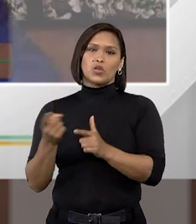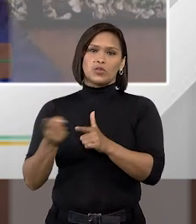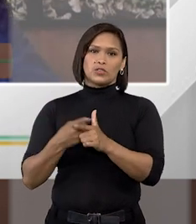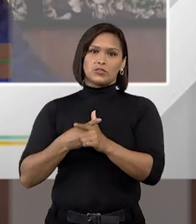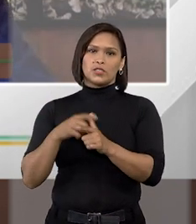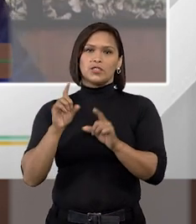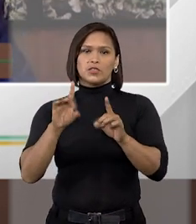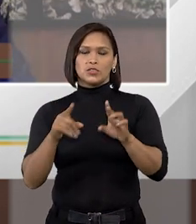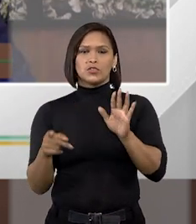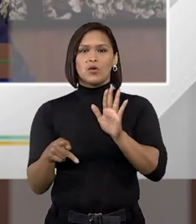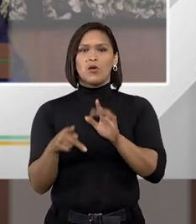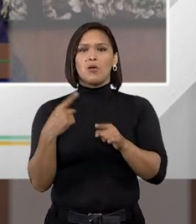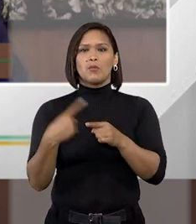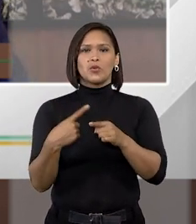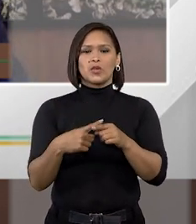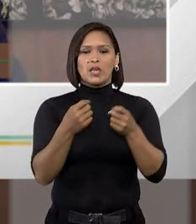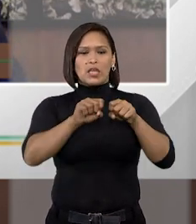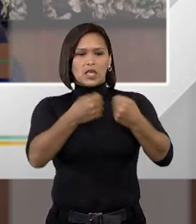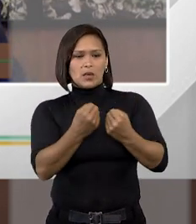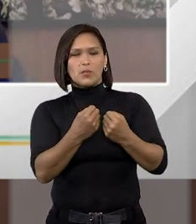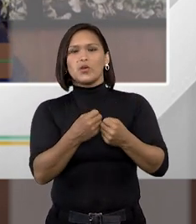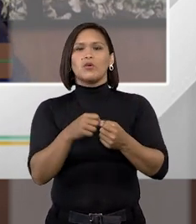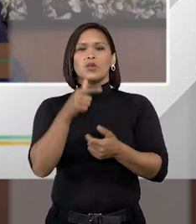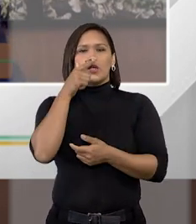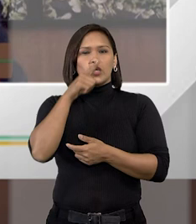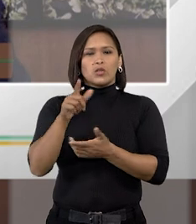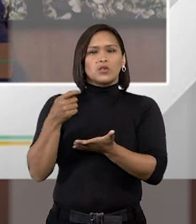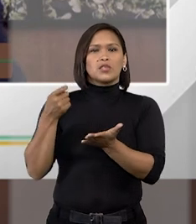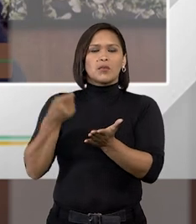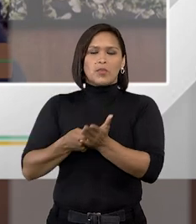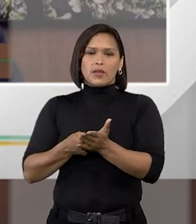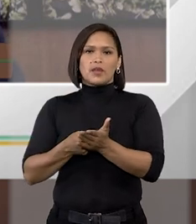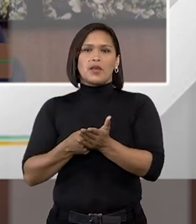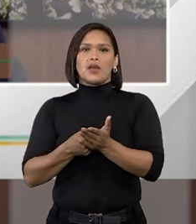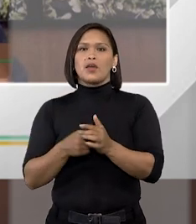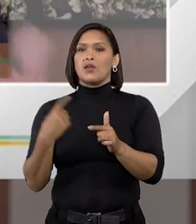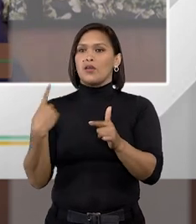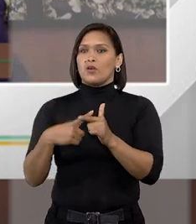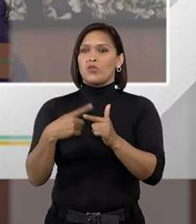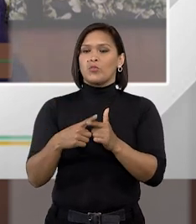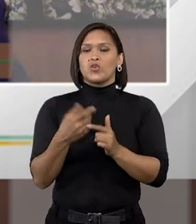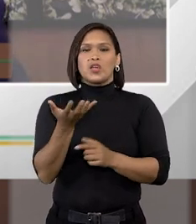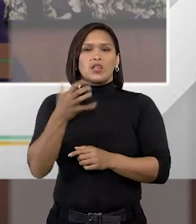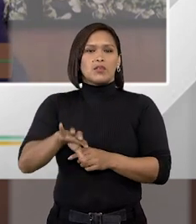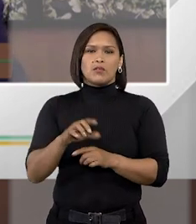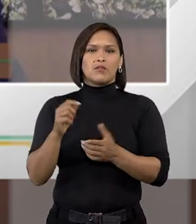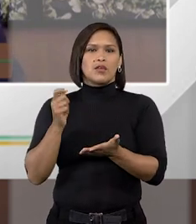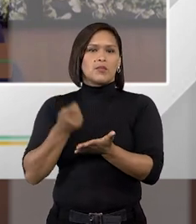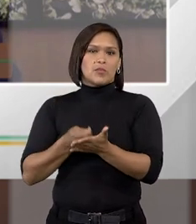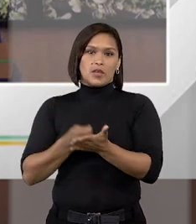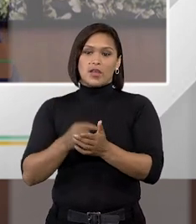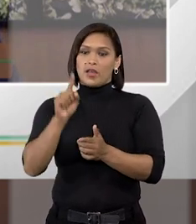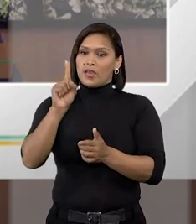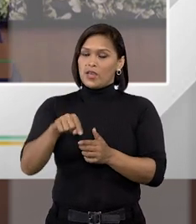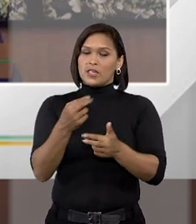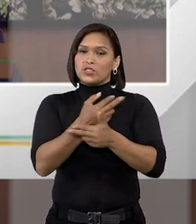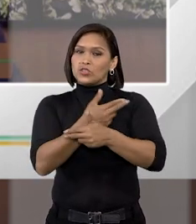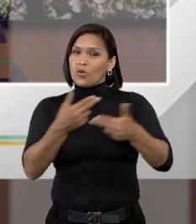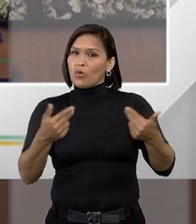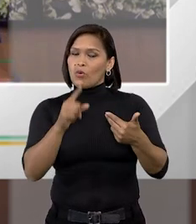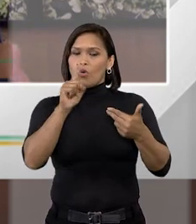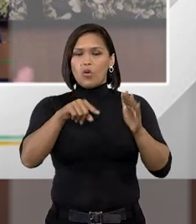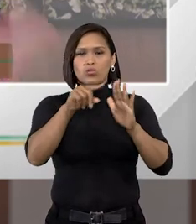inadimplente porque ela quebrou e não consegue pagar ou simplesmente porque ela não quer pagar essa é